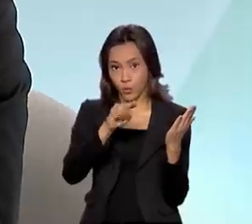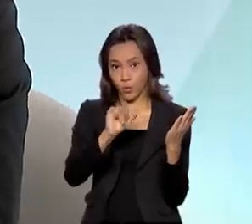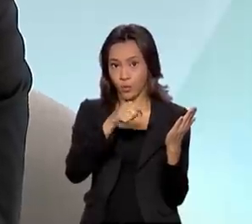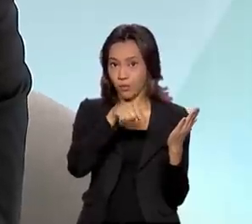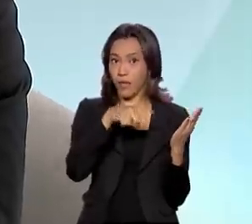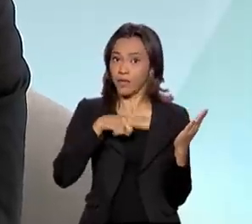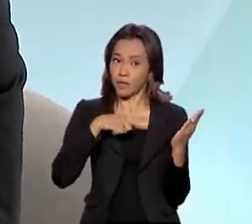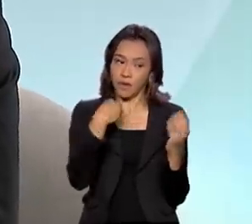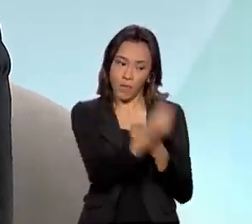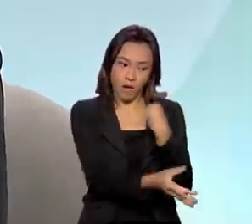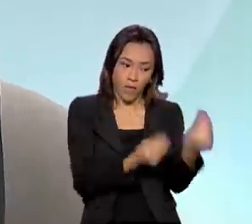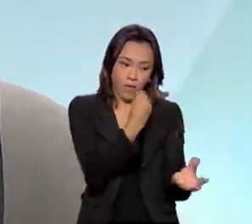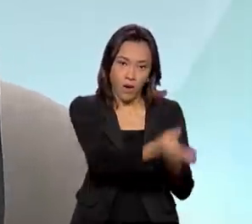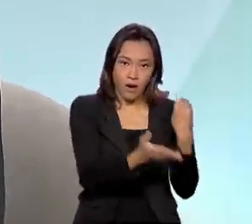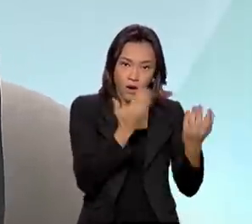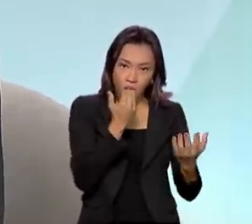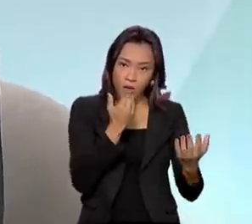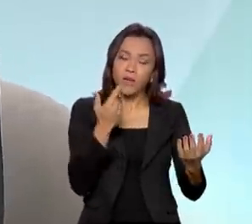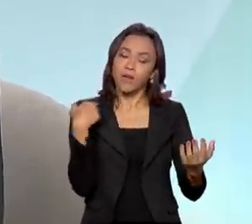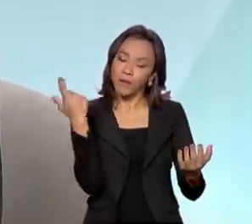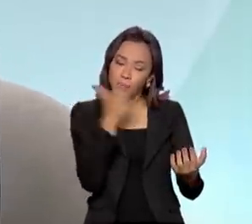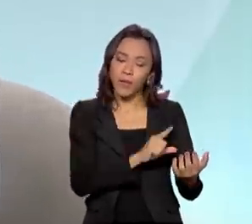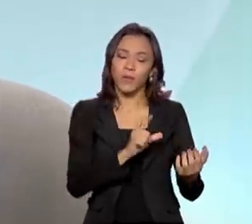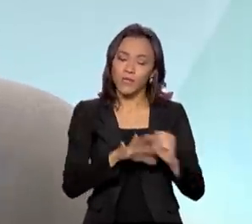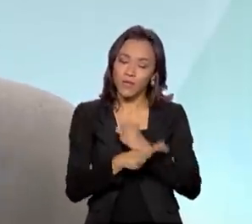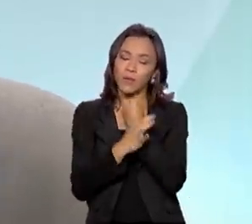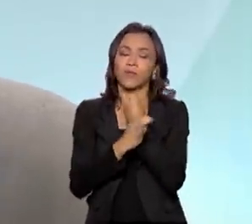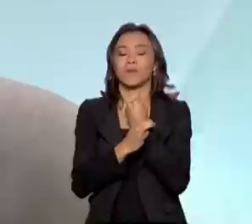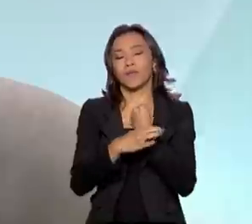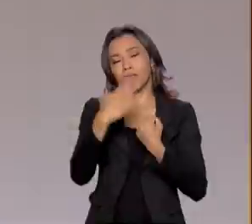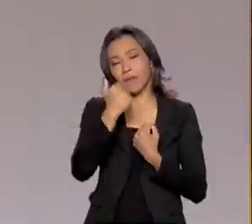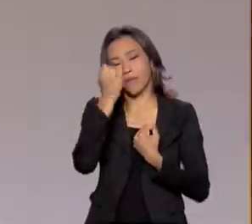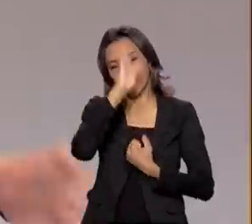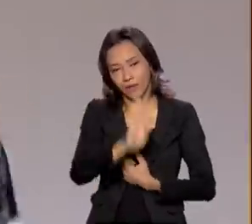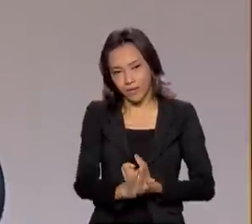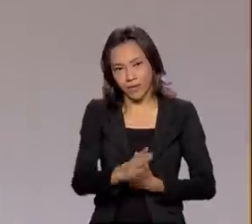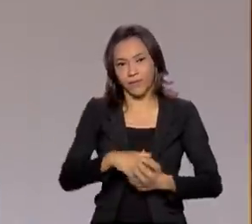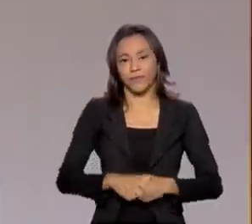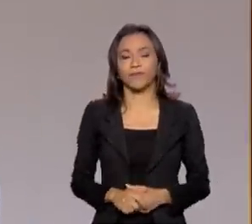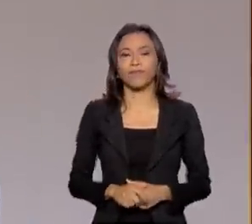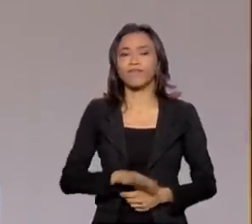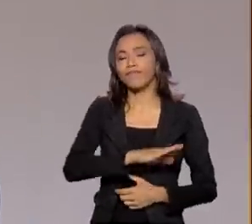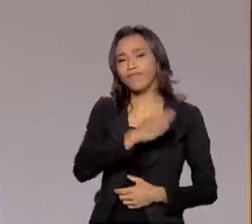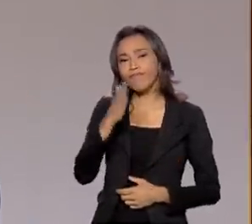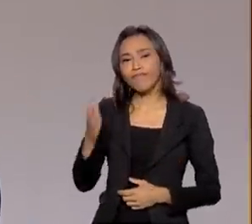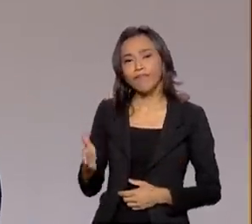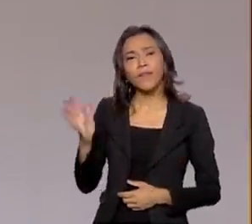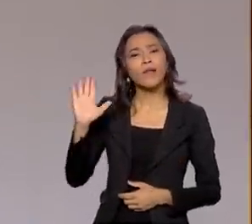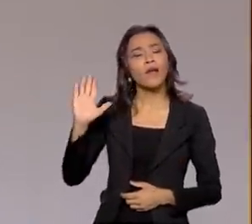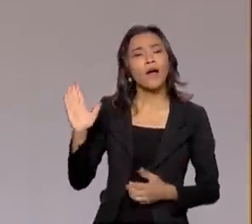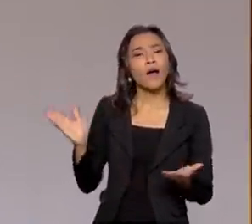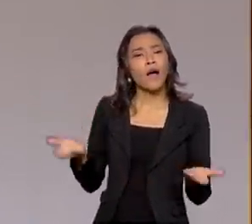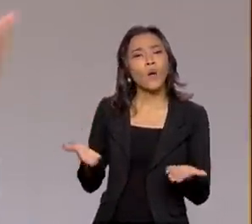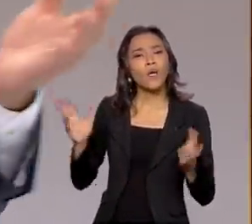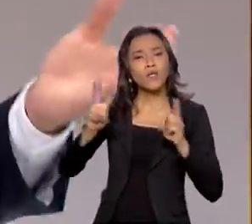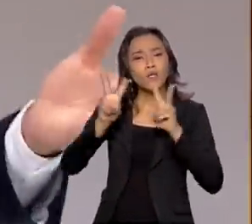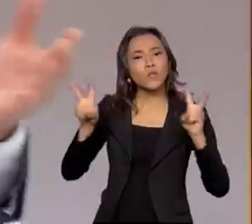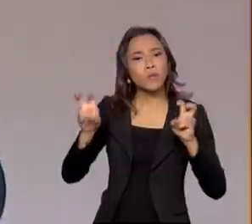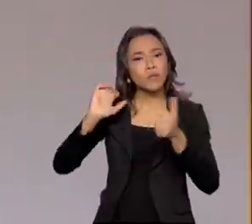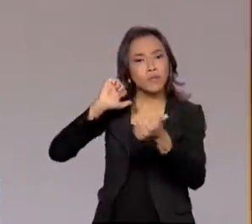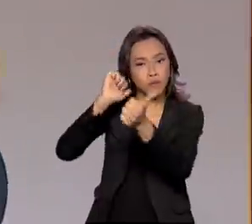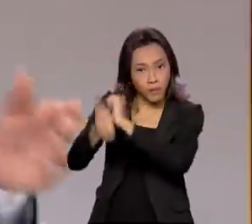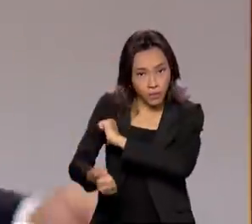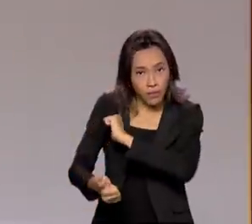grande passo no quesito da segurança alimentar e nutricional no Brasil. Agora, eu queria falar com o senhor um pouquinho sobre esporte.